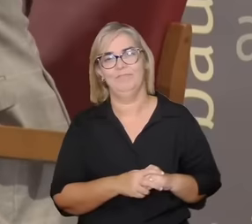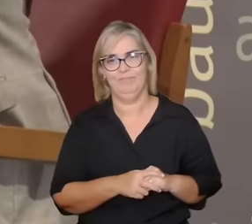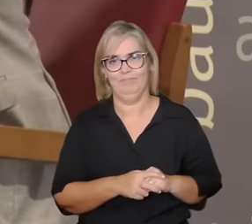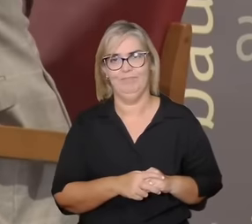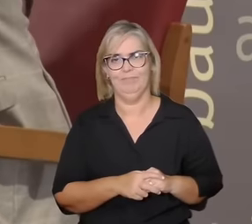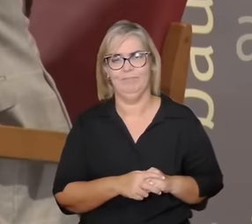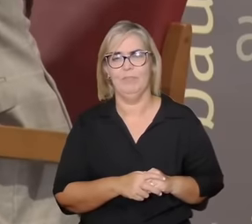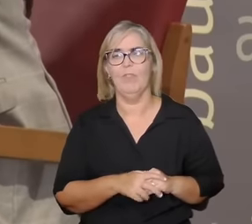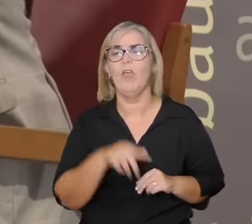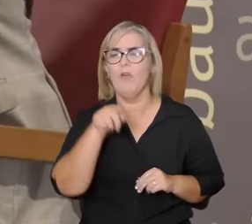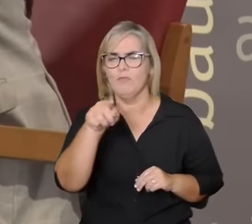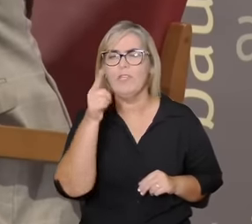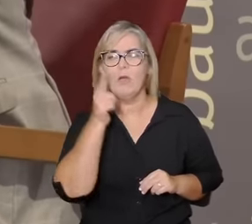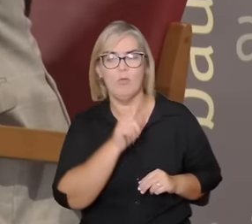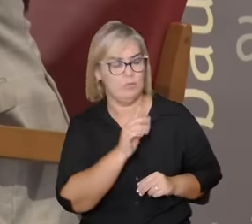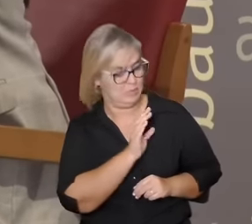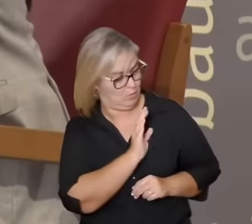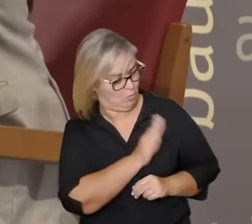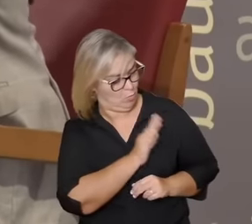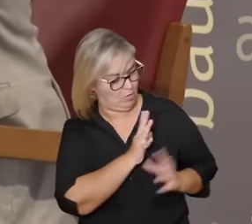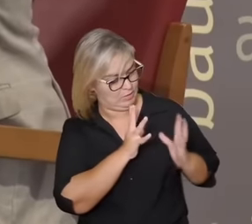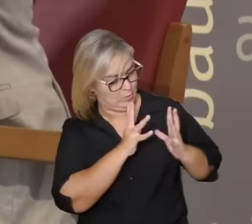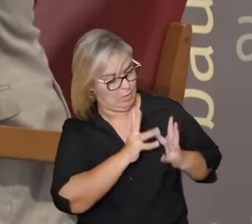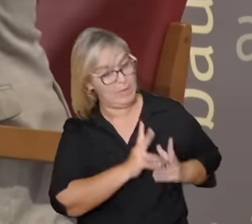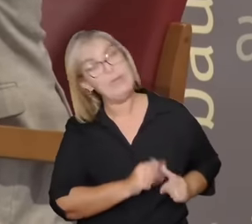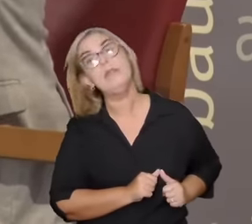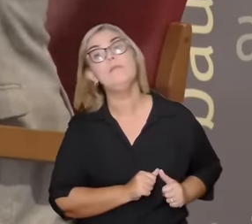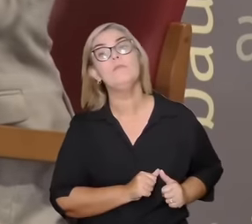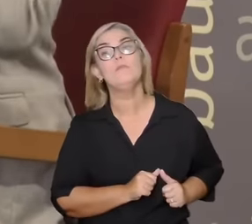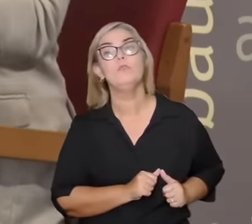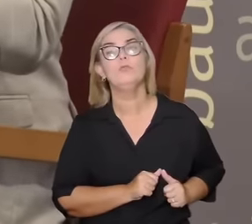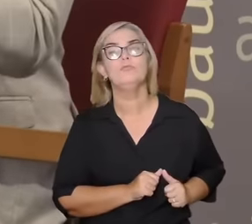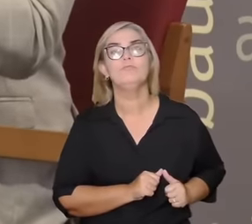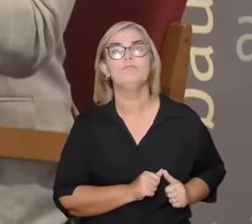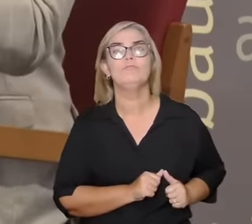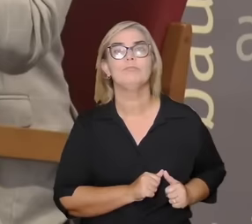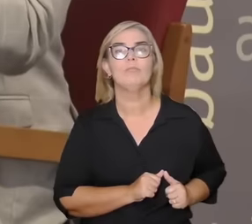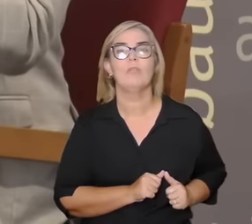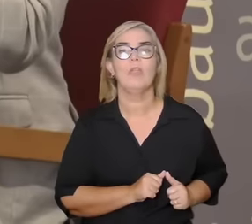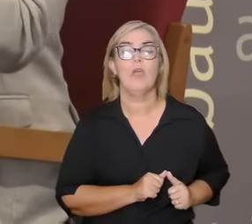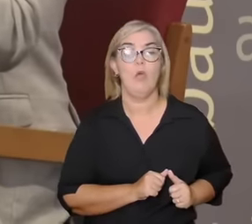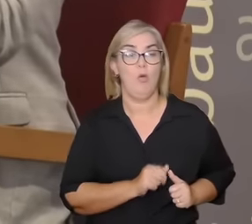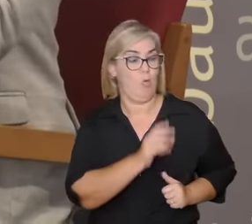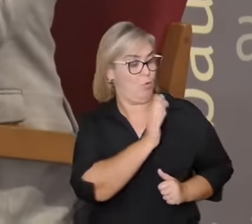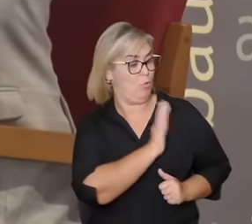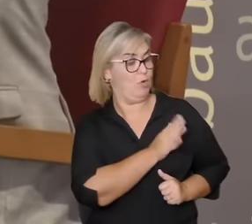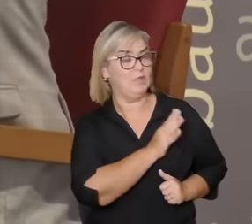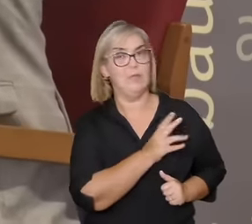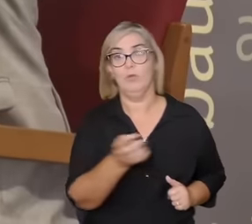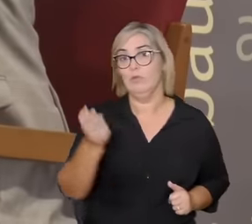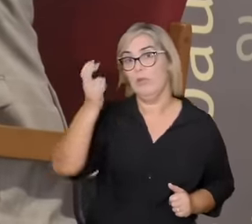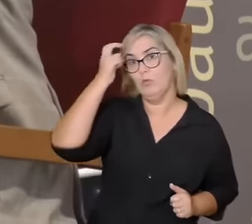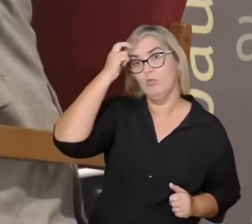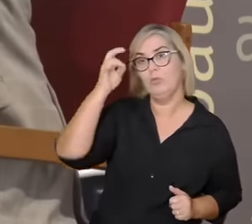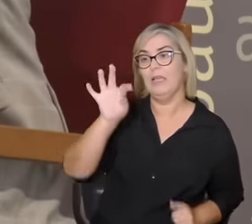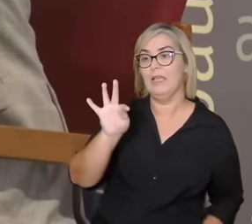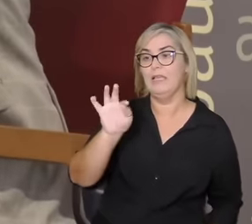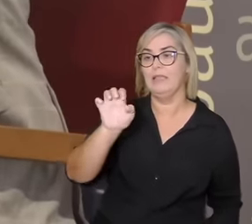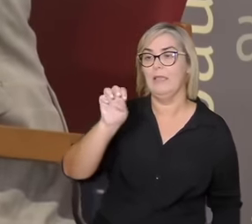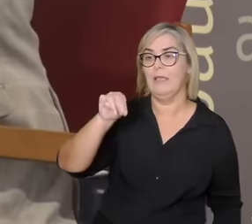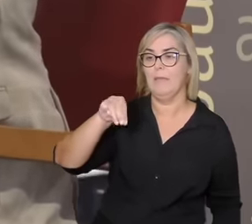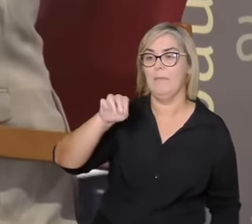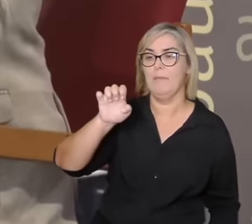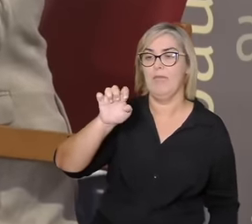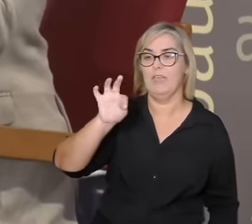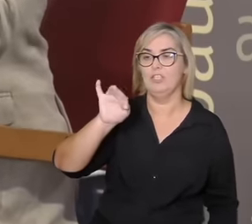imagem muito interessante o coração na cultura queimética ele também é representado como um íbis